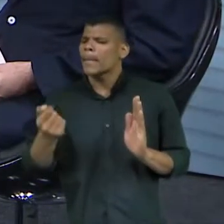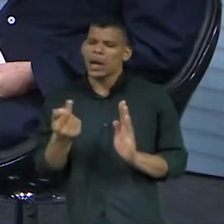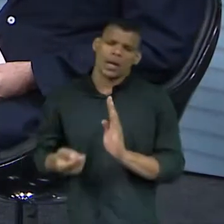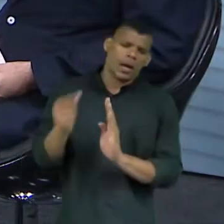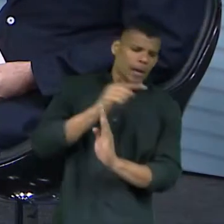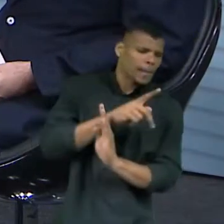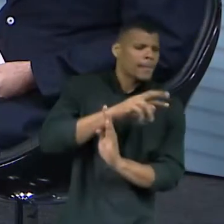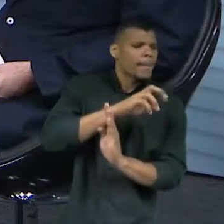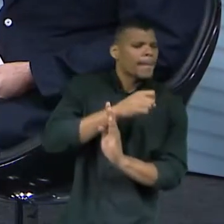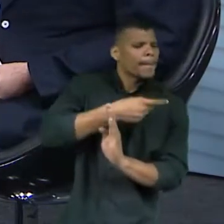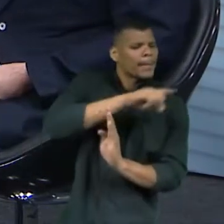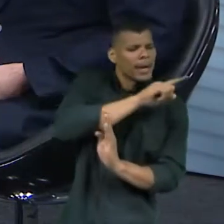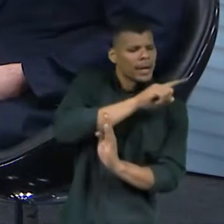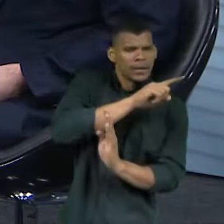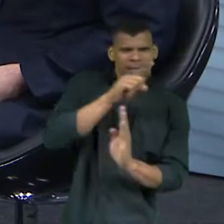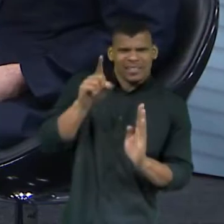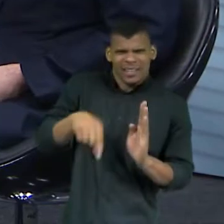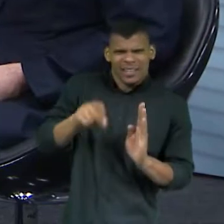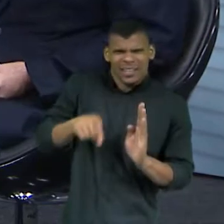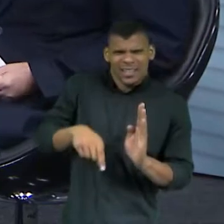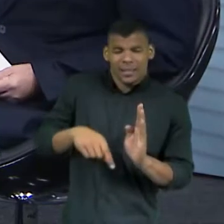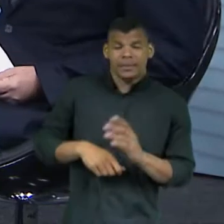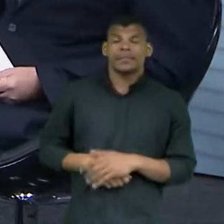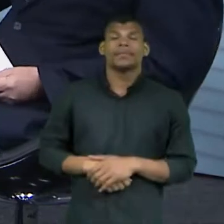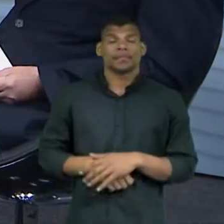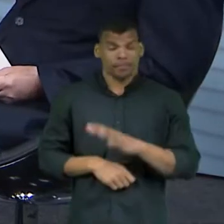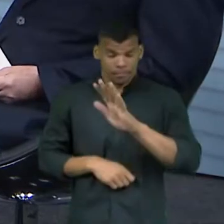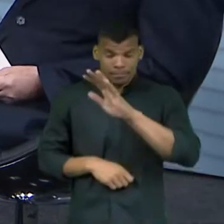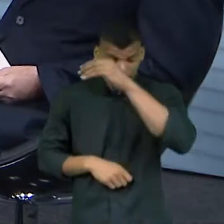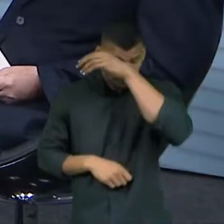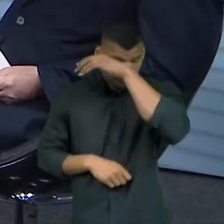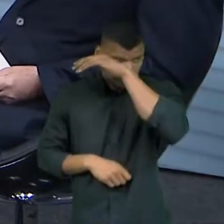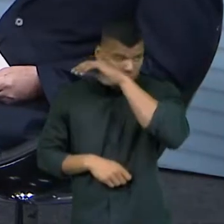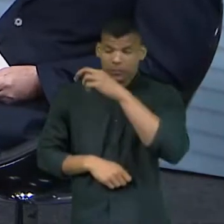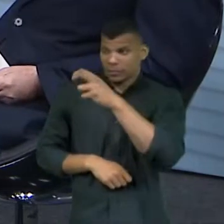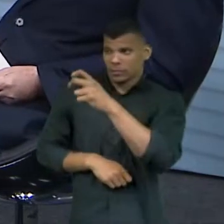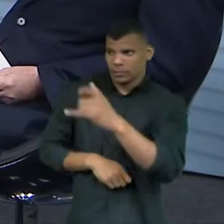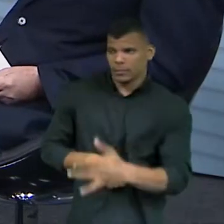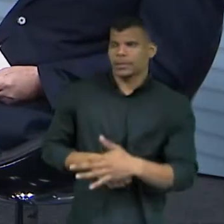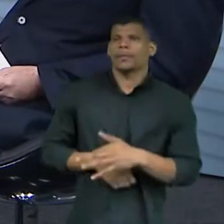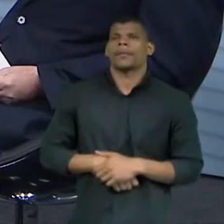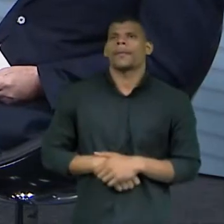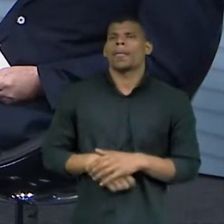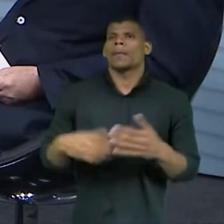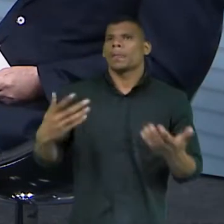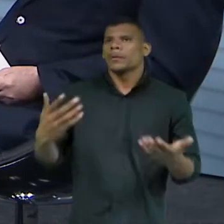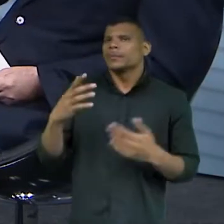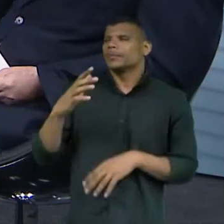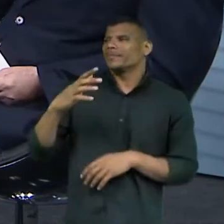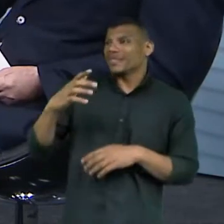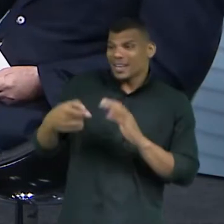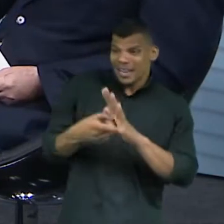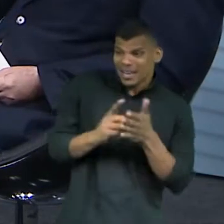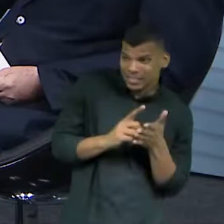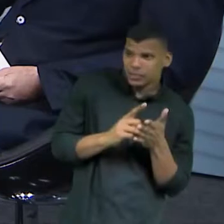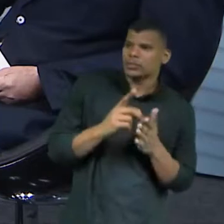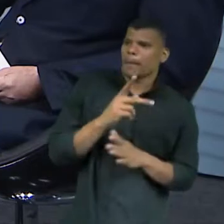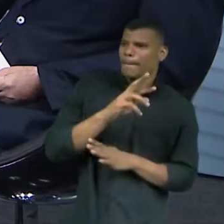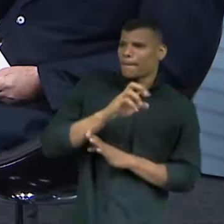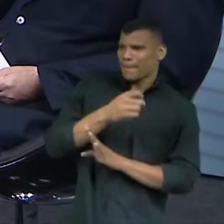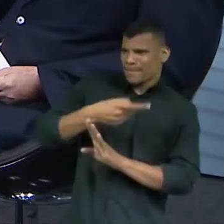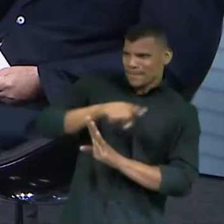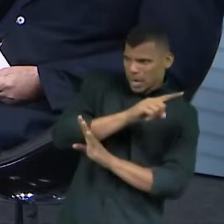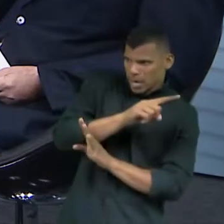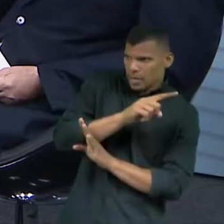após o registro dos candidatos na justiça eleitoral. O prazo Cada um recebe o número. O prazo final do registro, através do sistema